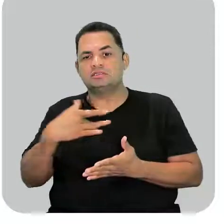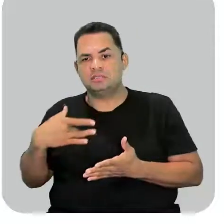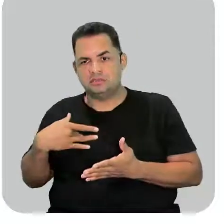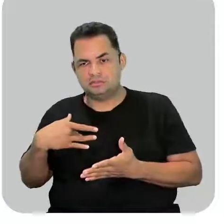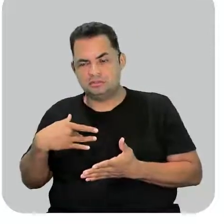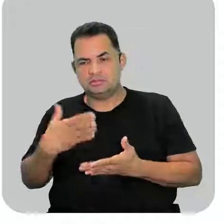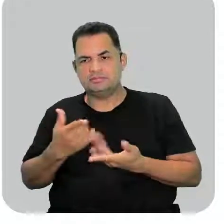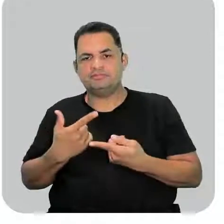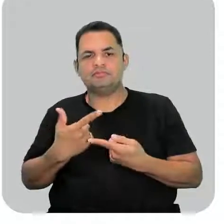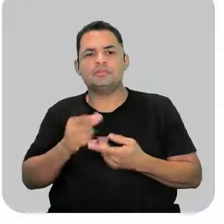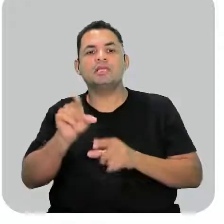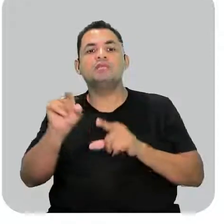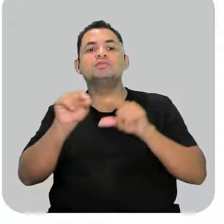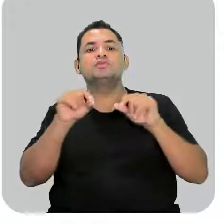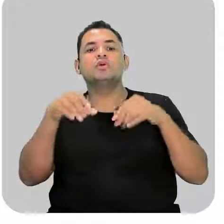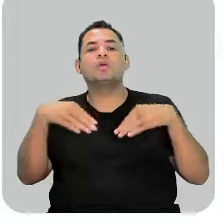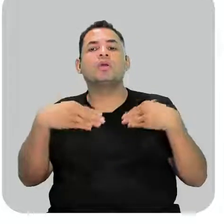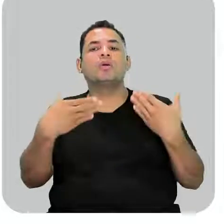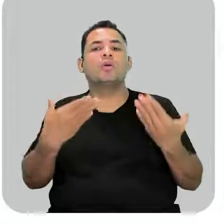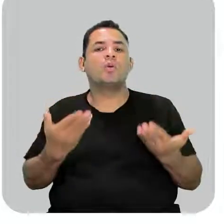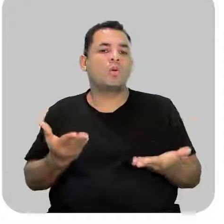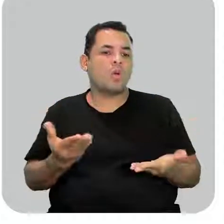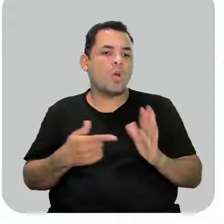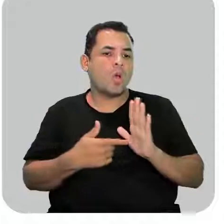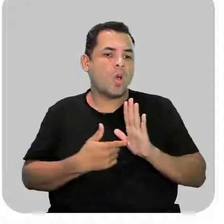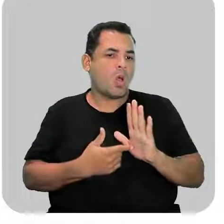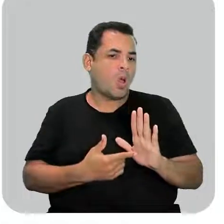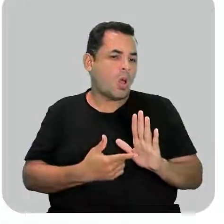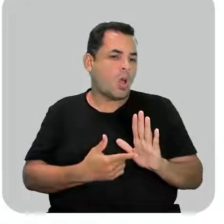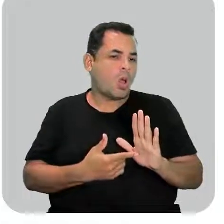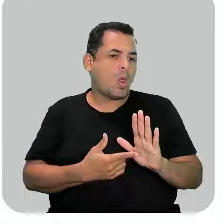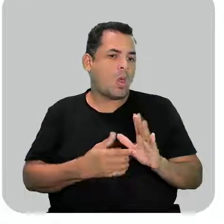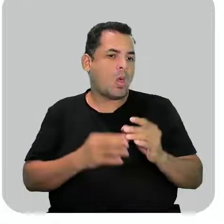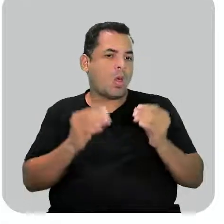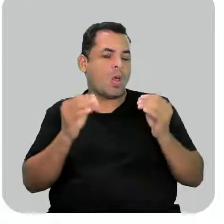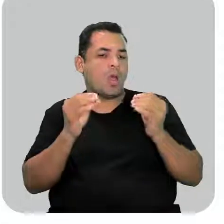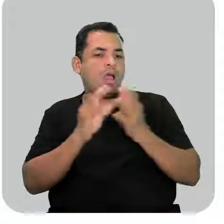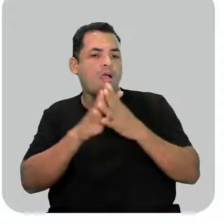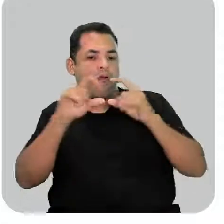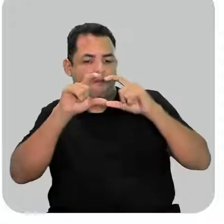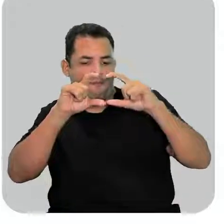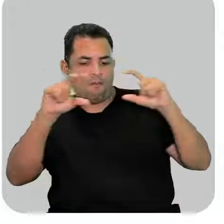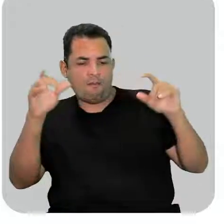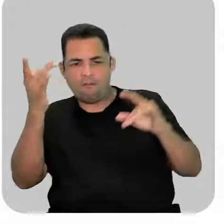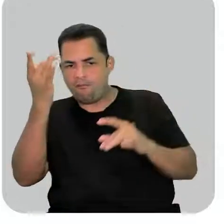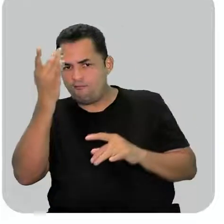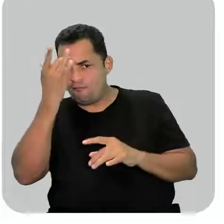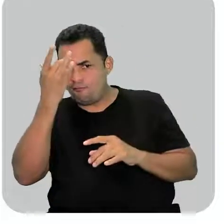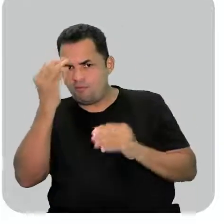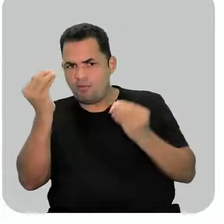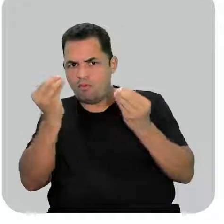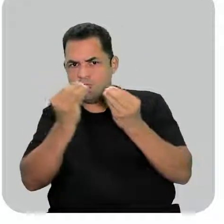Assinale a alternativa que apresenta a fórmula molecular do